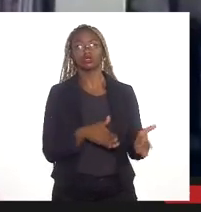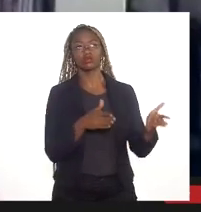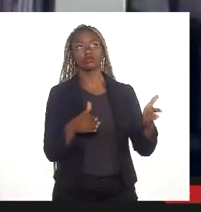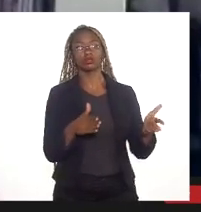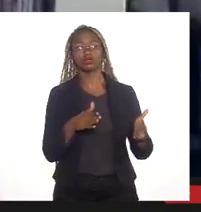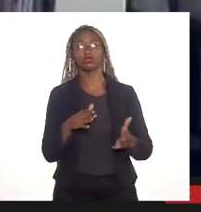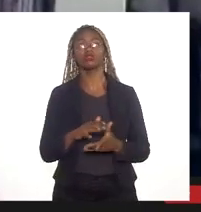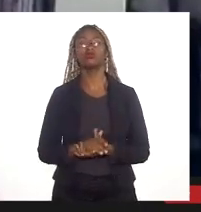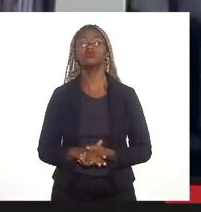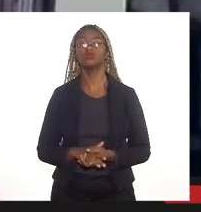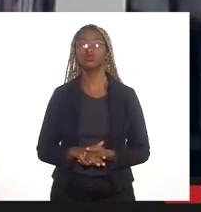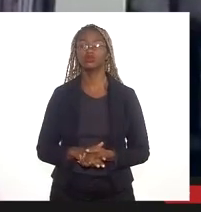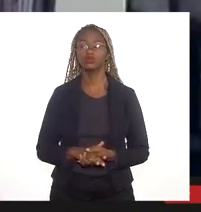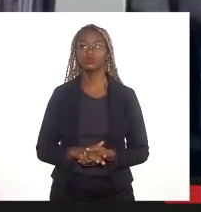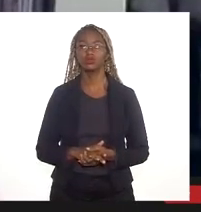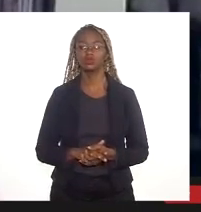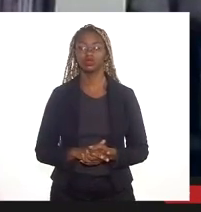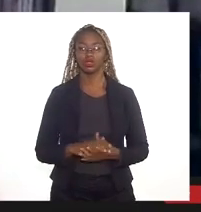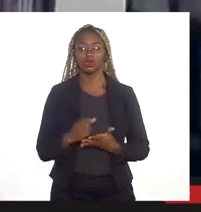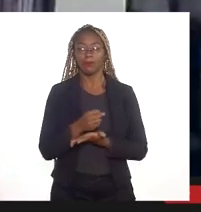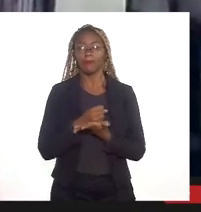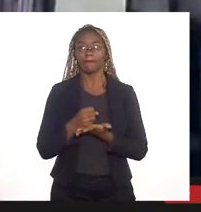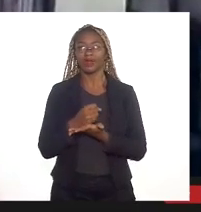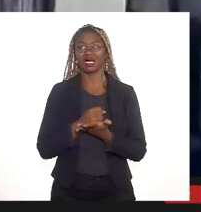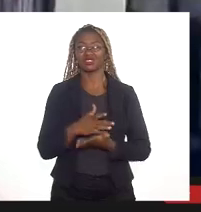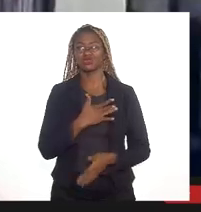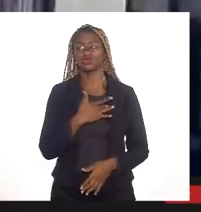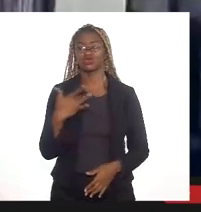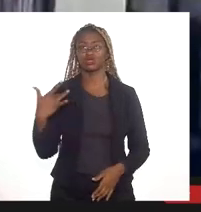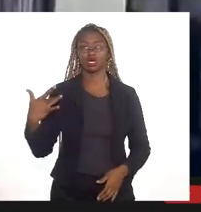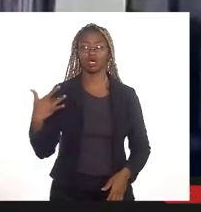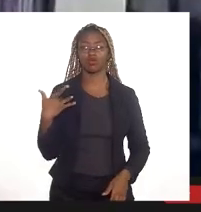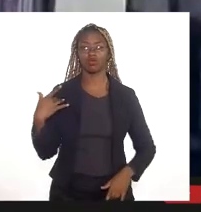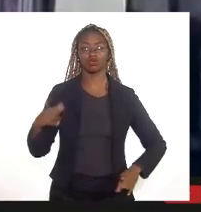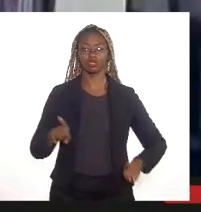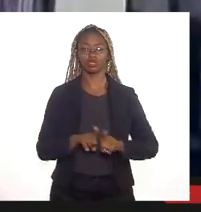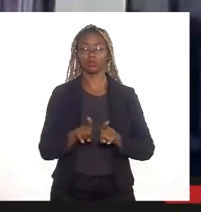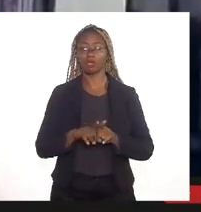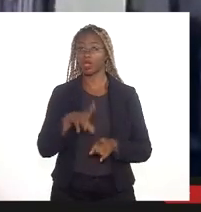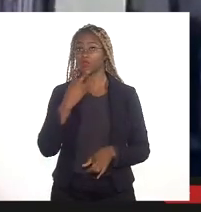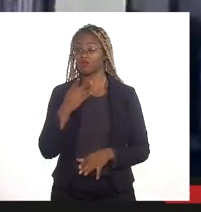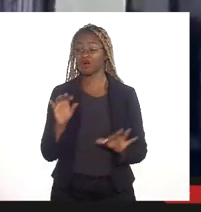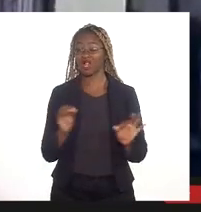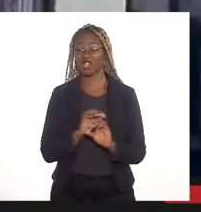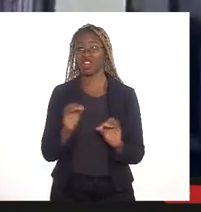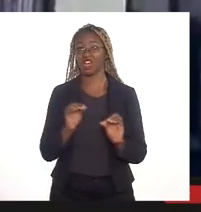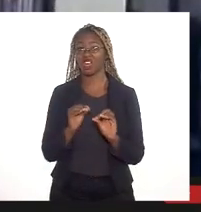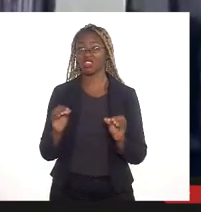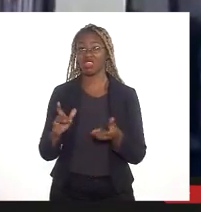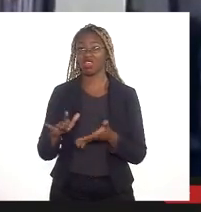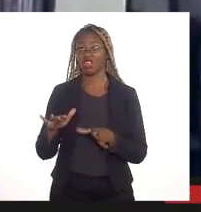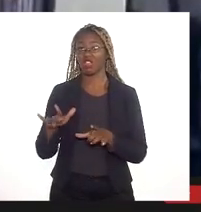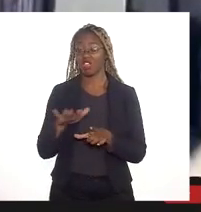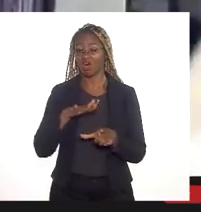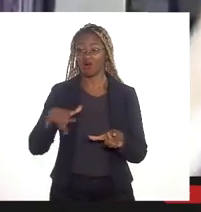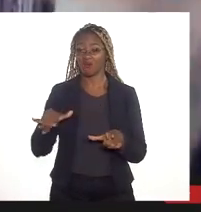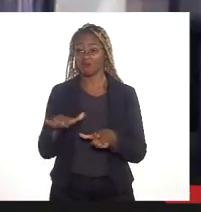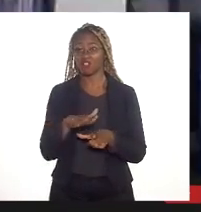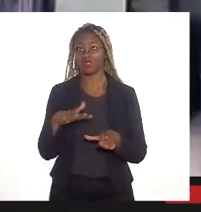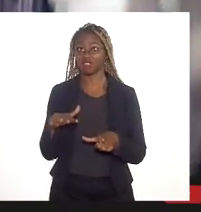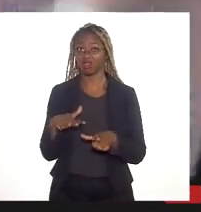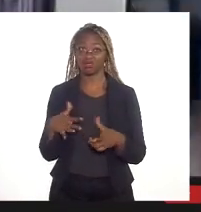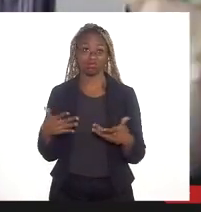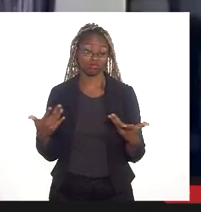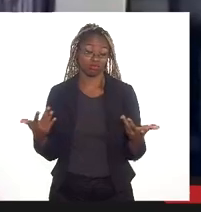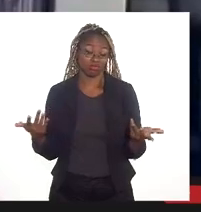saneamento básico, que não define sobre a questão ambiental, então, não